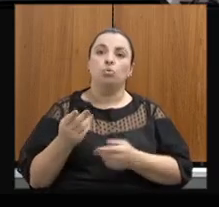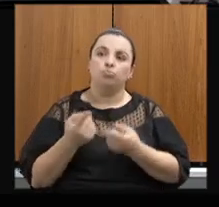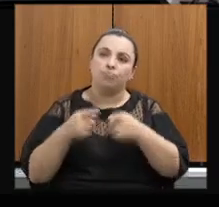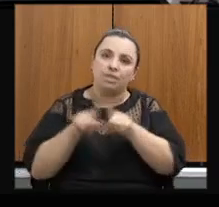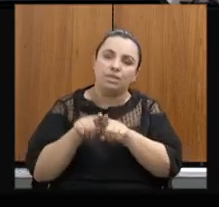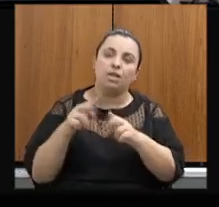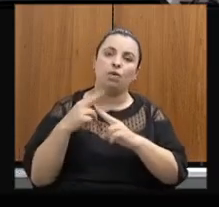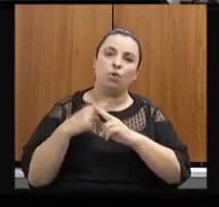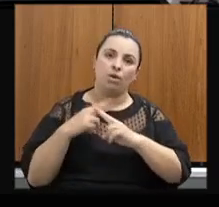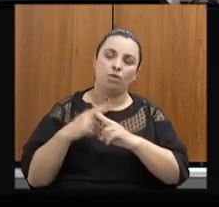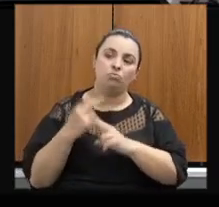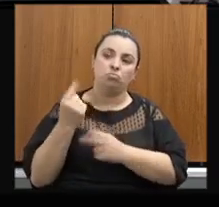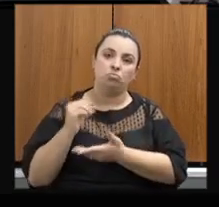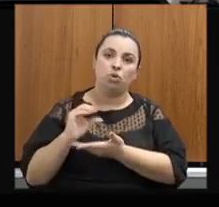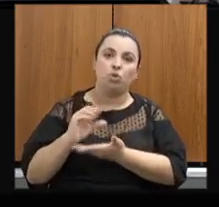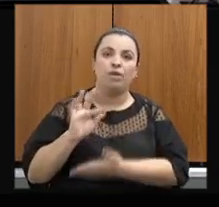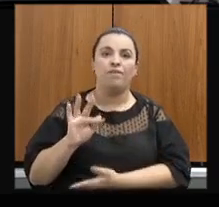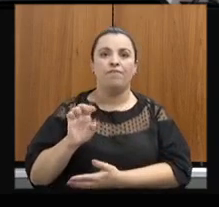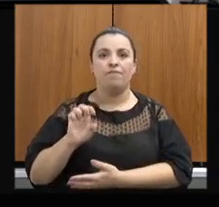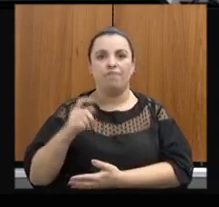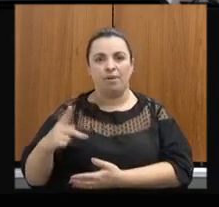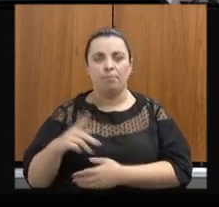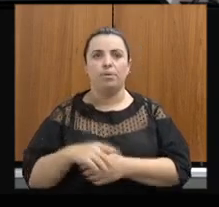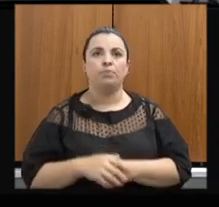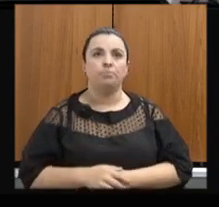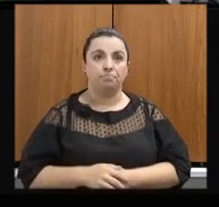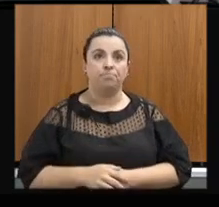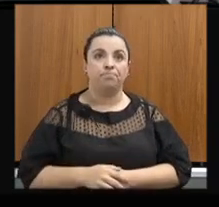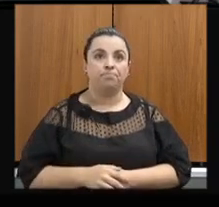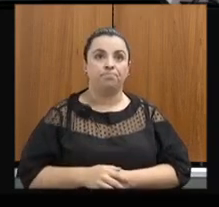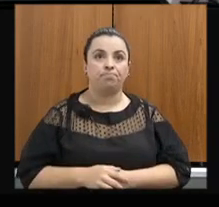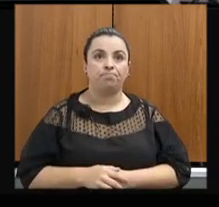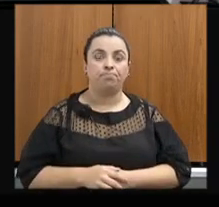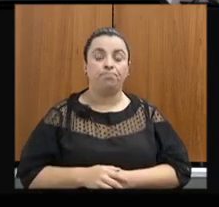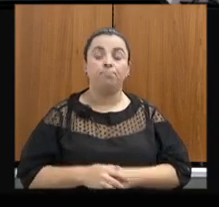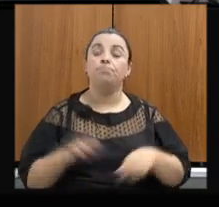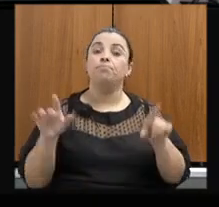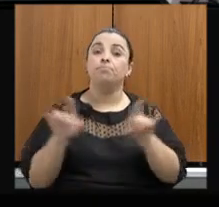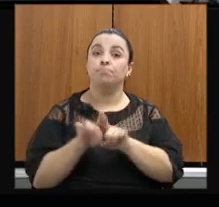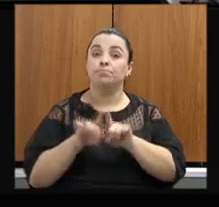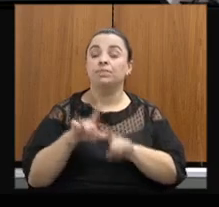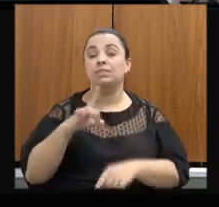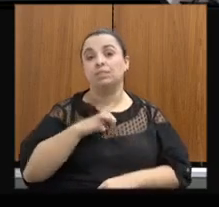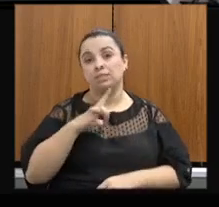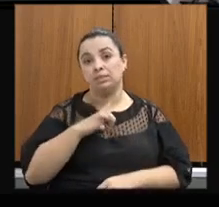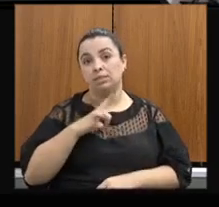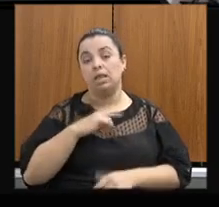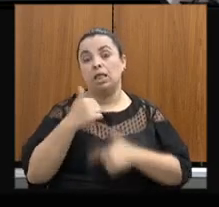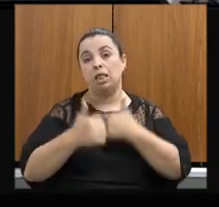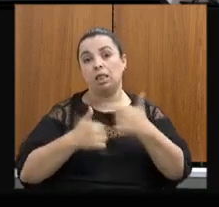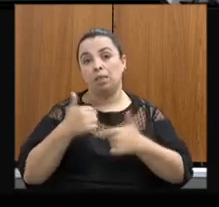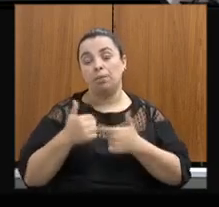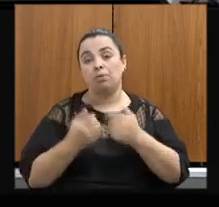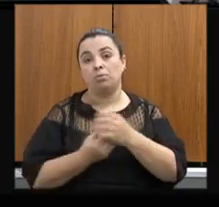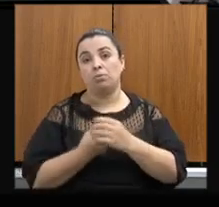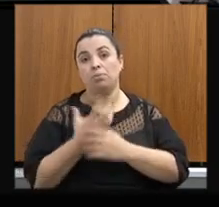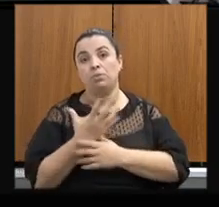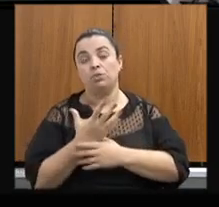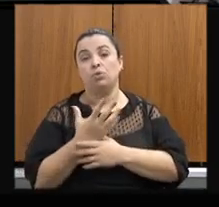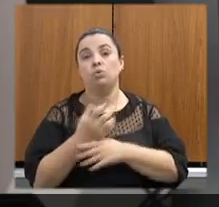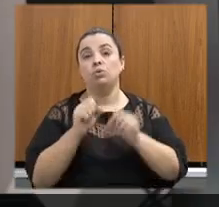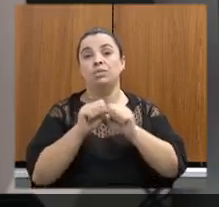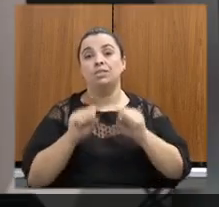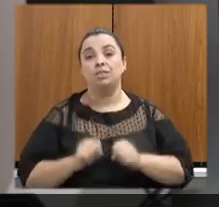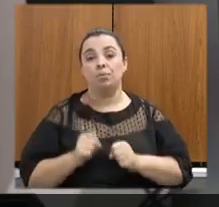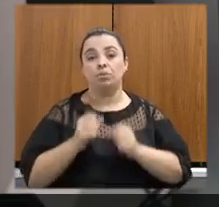do FEP. Por favor. Além disso, estamos trabalhando com a implementação de sistemas de tratamento de água em